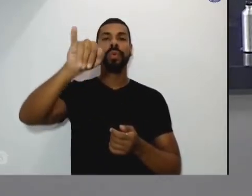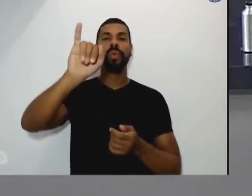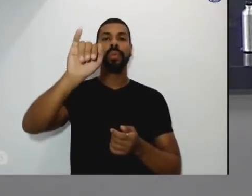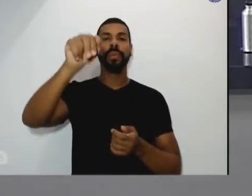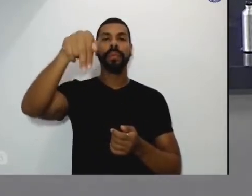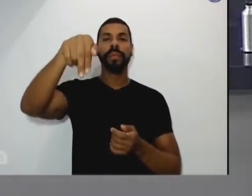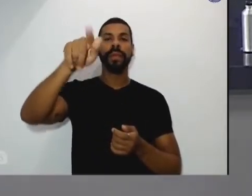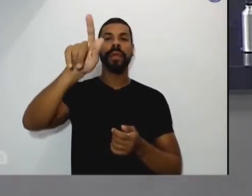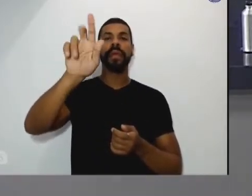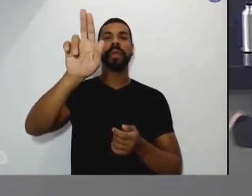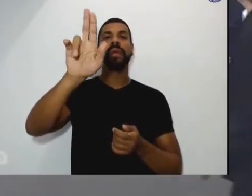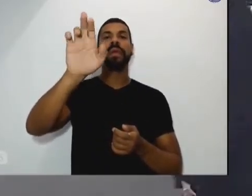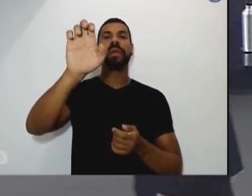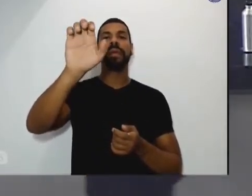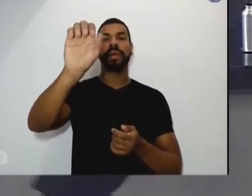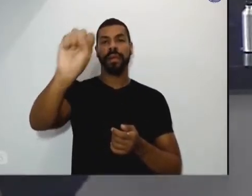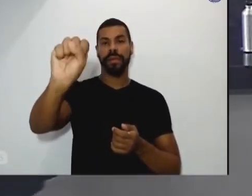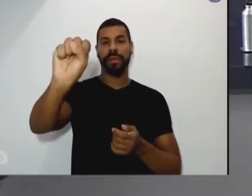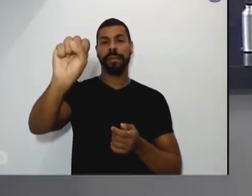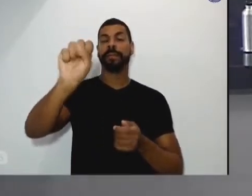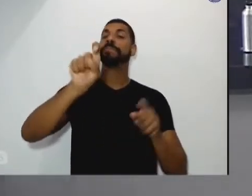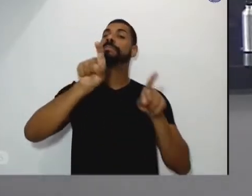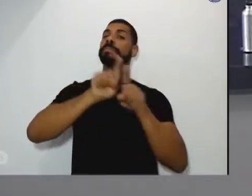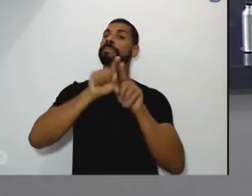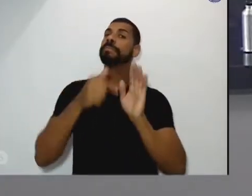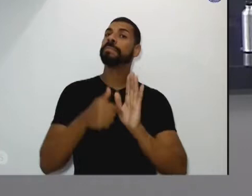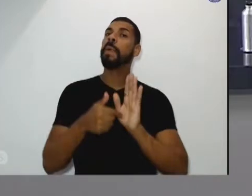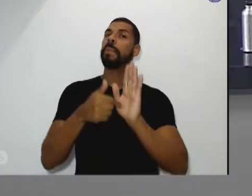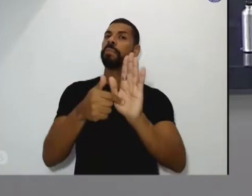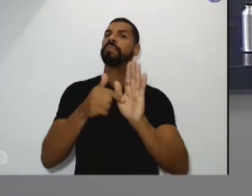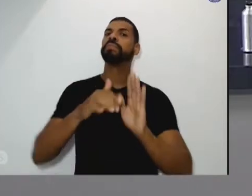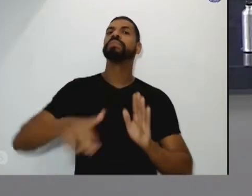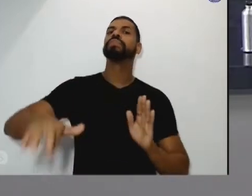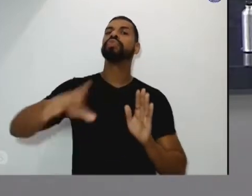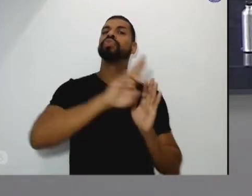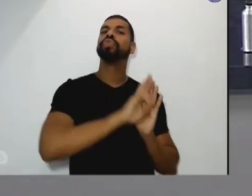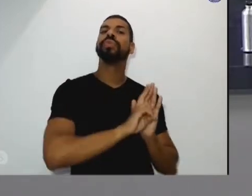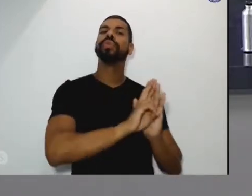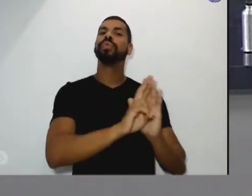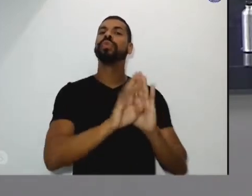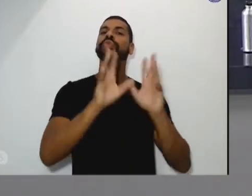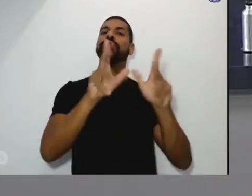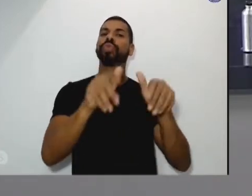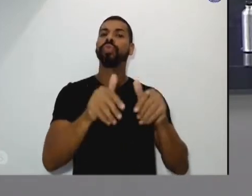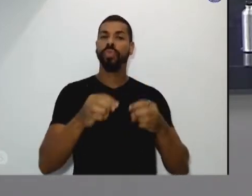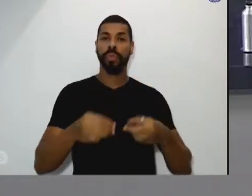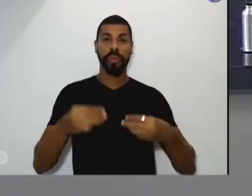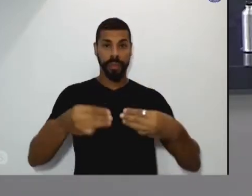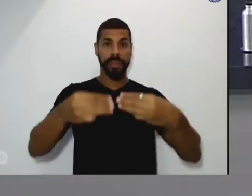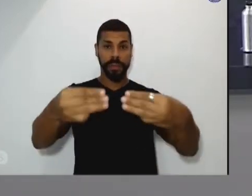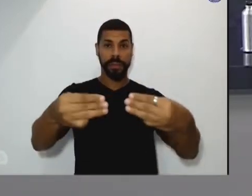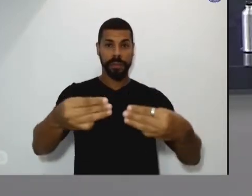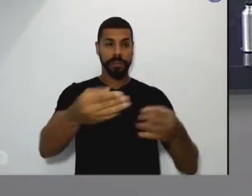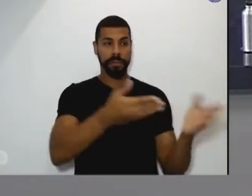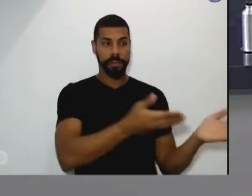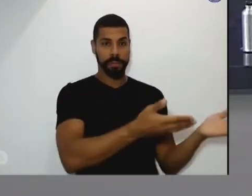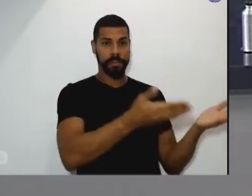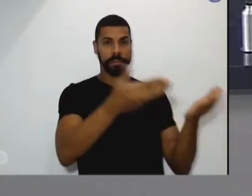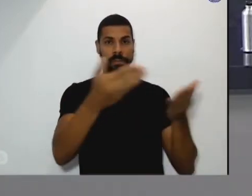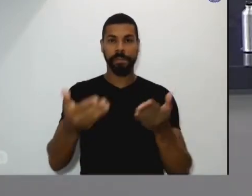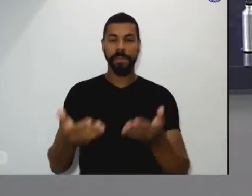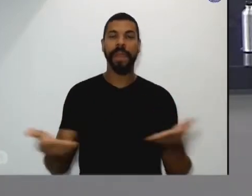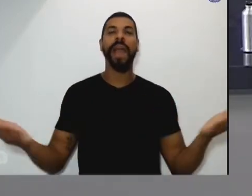e representa todos os demais ministros aqui presente nesse momento vamos assistir